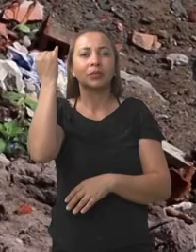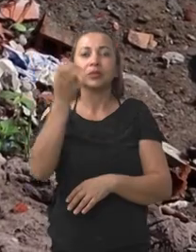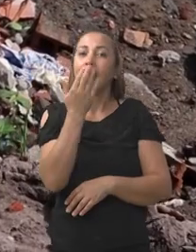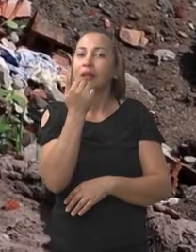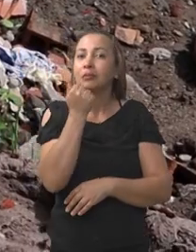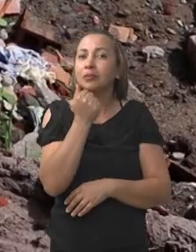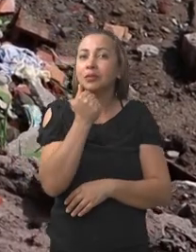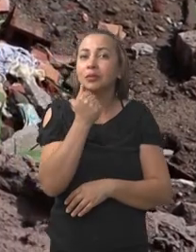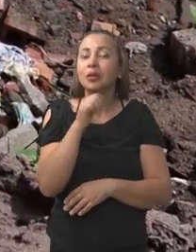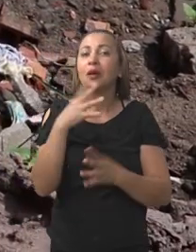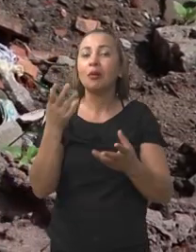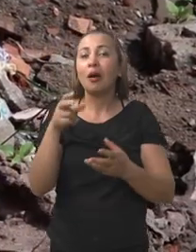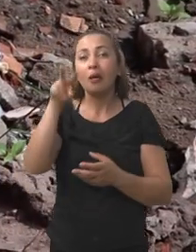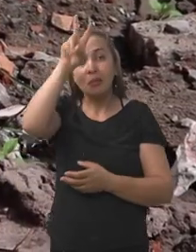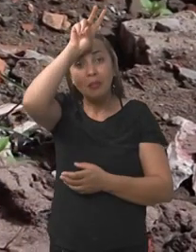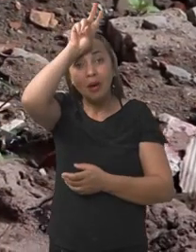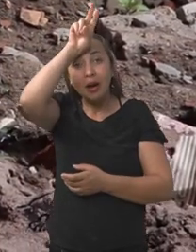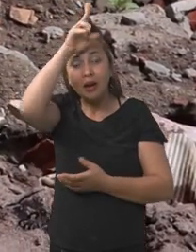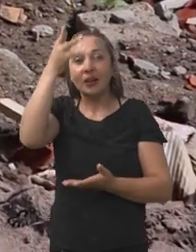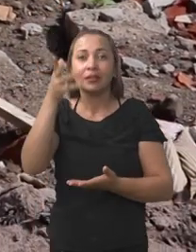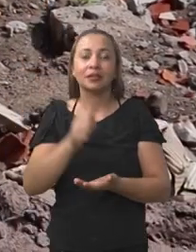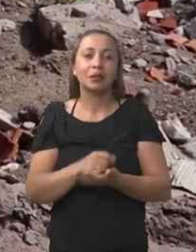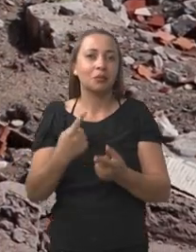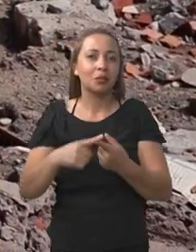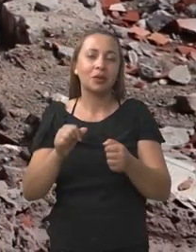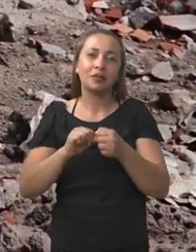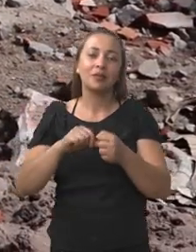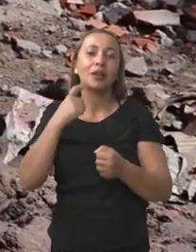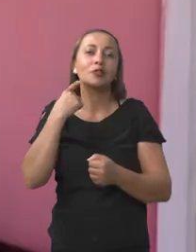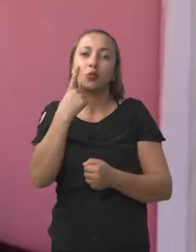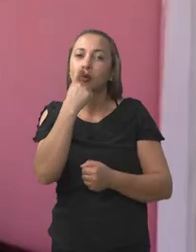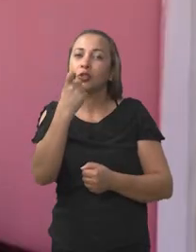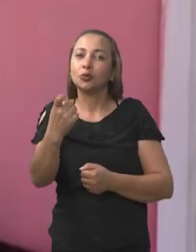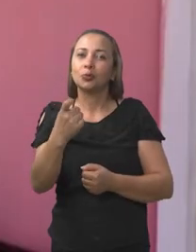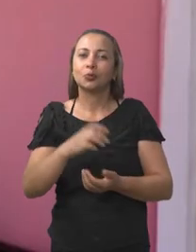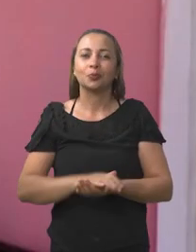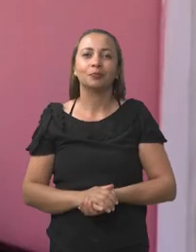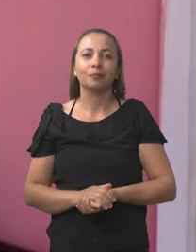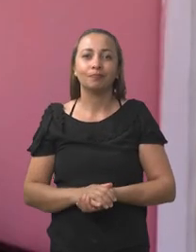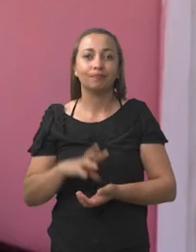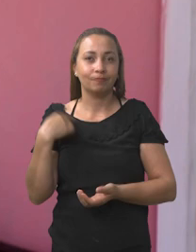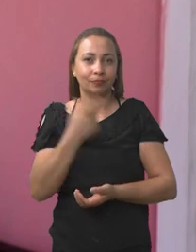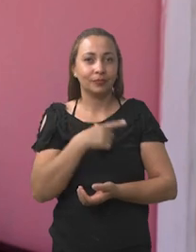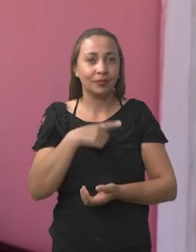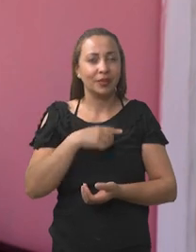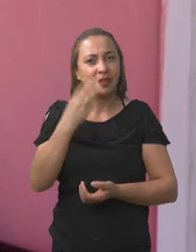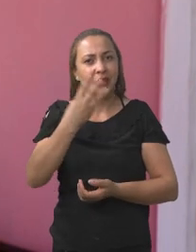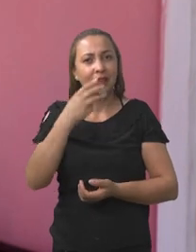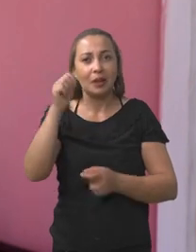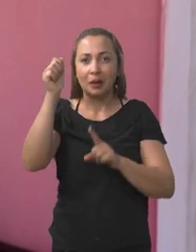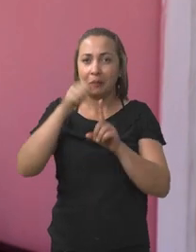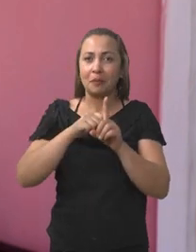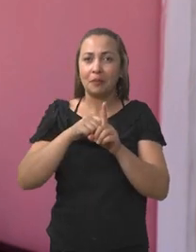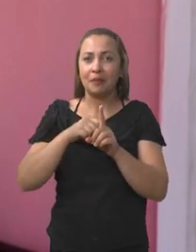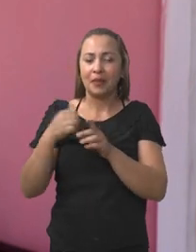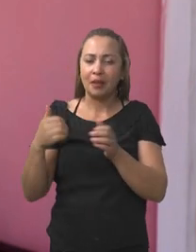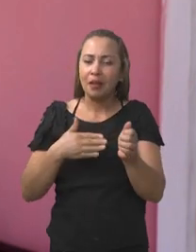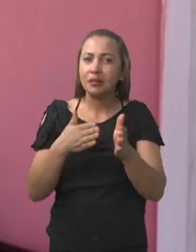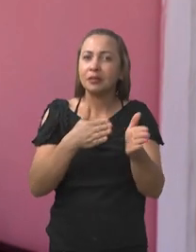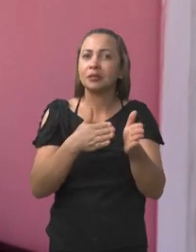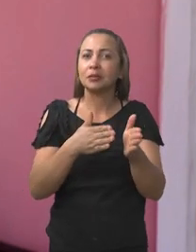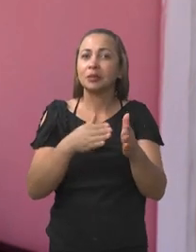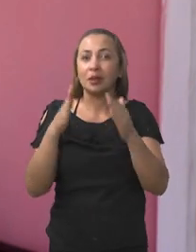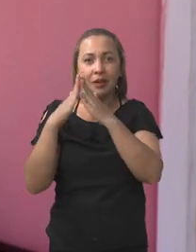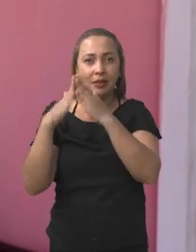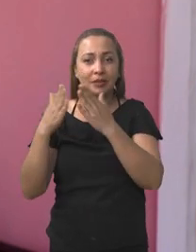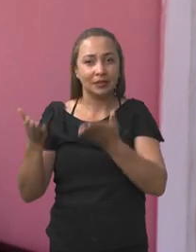que é as baratas. Por quê? Porque a gente produz o lixo. Nós temos aproximadamente três meses que mudamos para essa residência